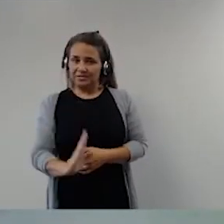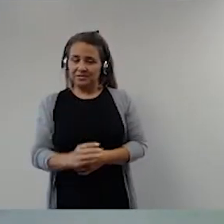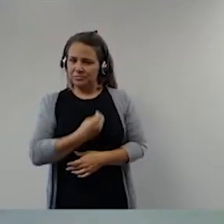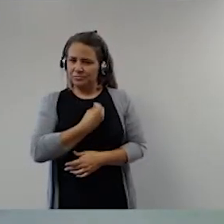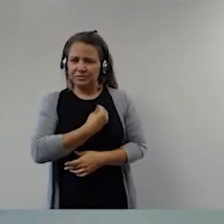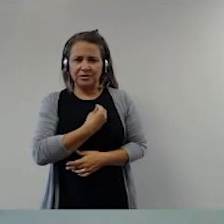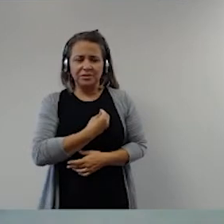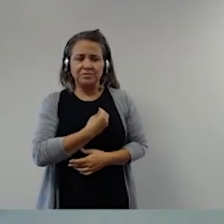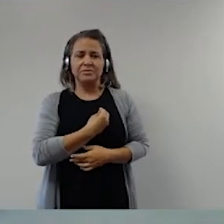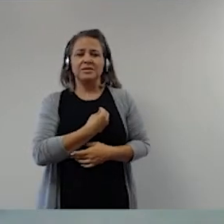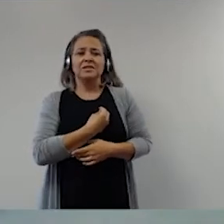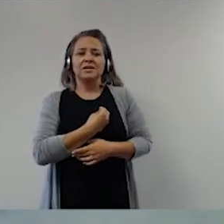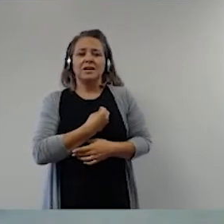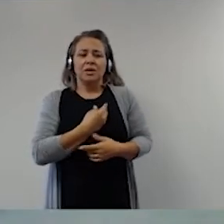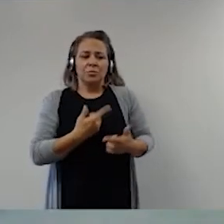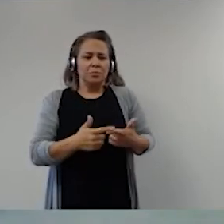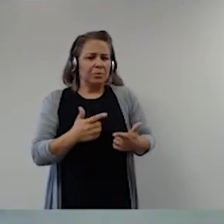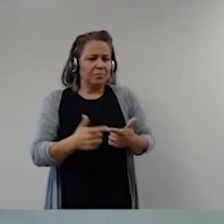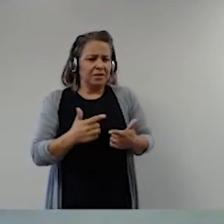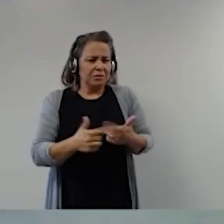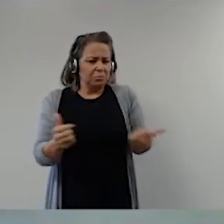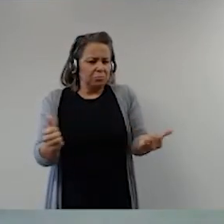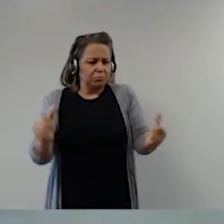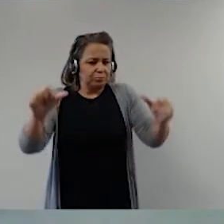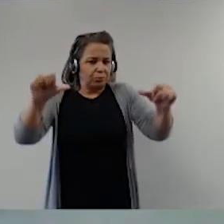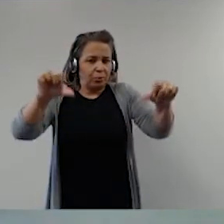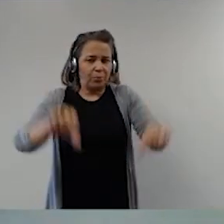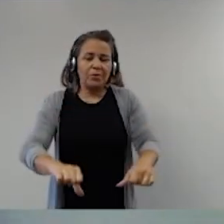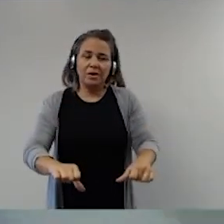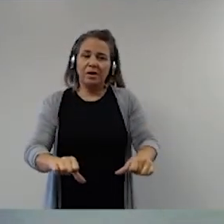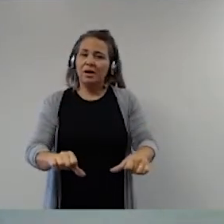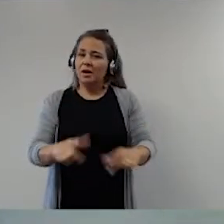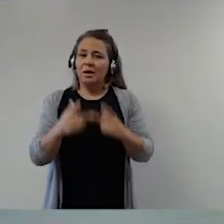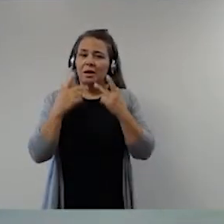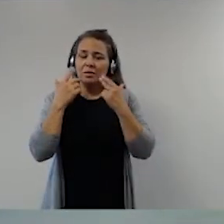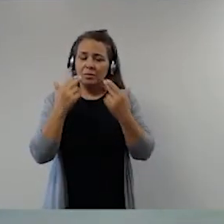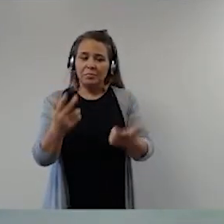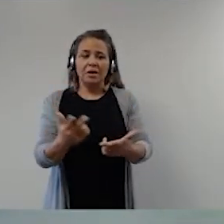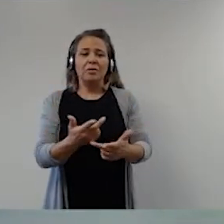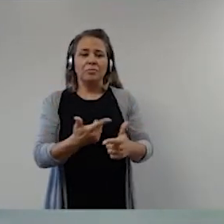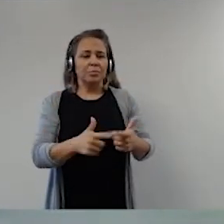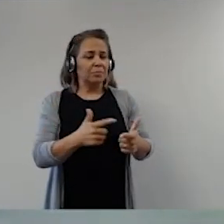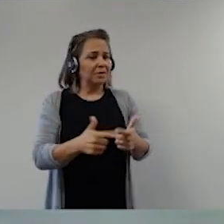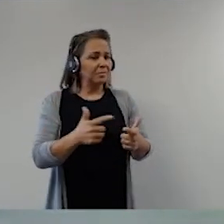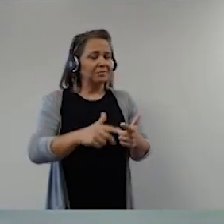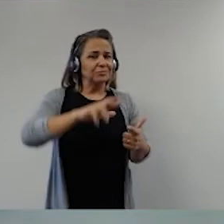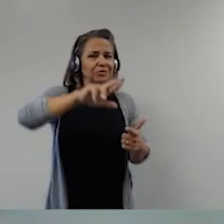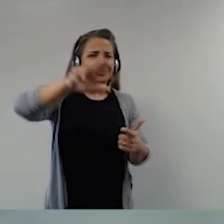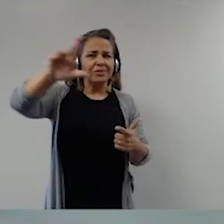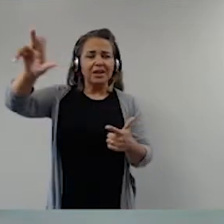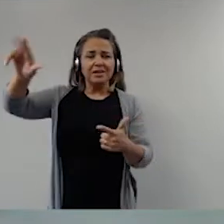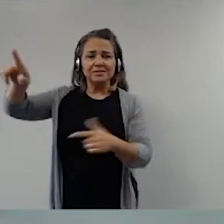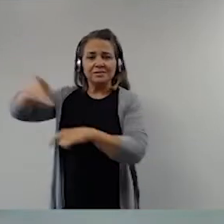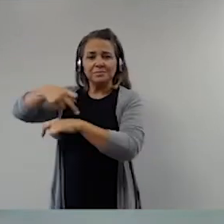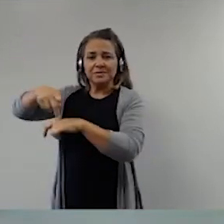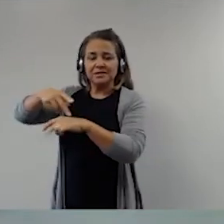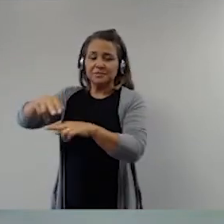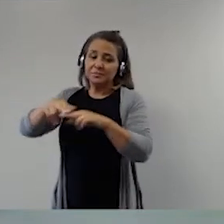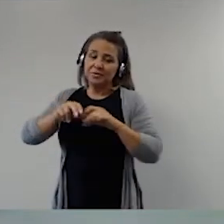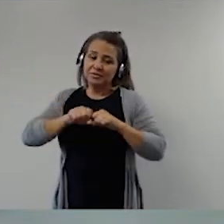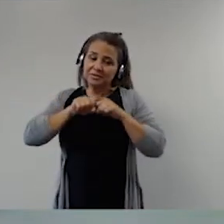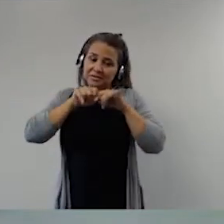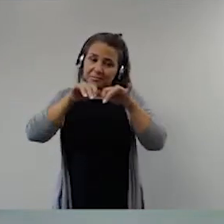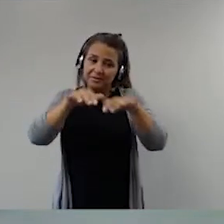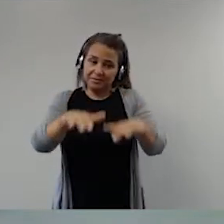nenhum estado caótico. Ele vive os problemas que estão vivendo em vários países do mundo com consequência dessa pandemia.